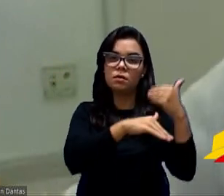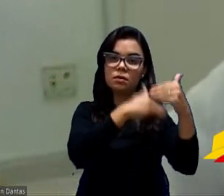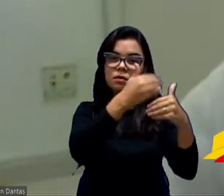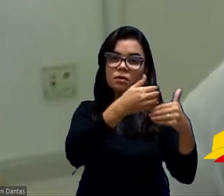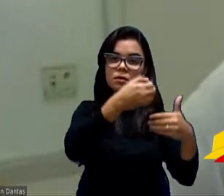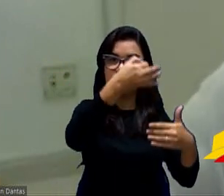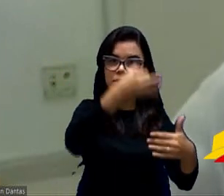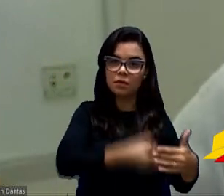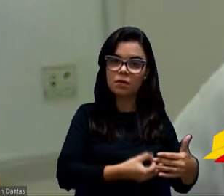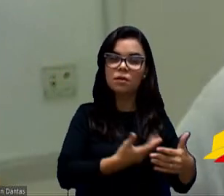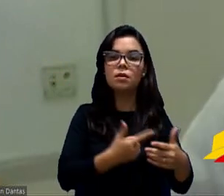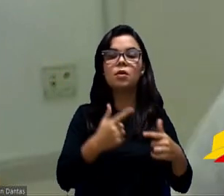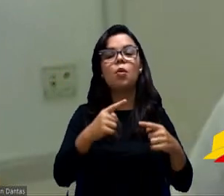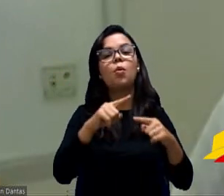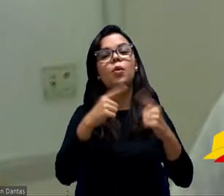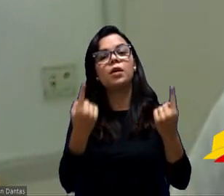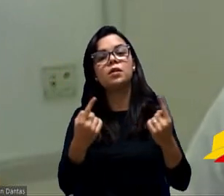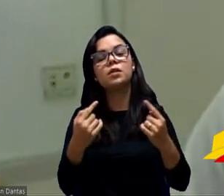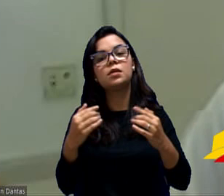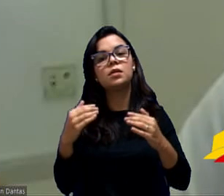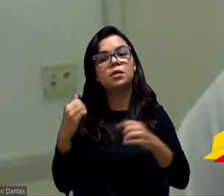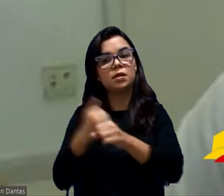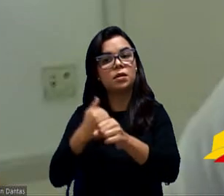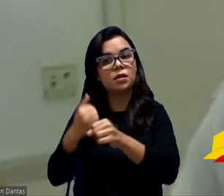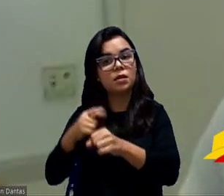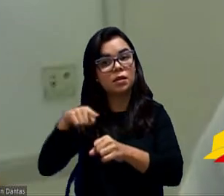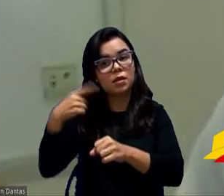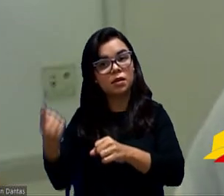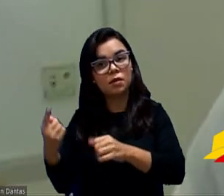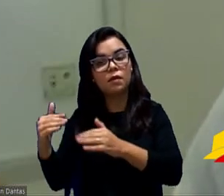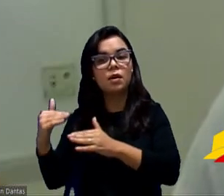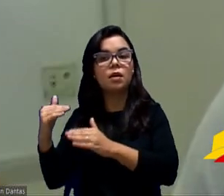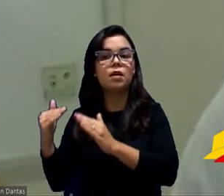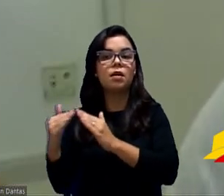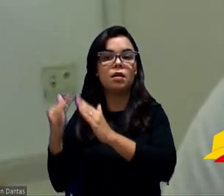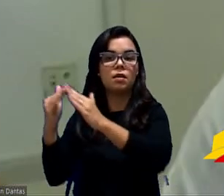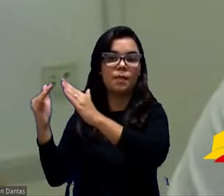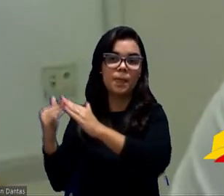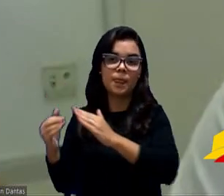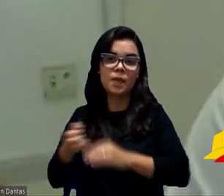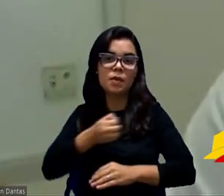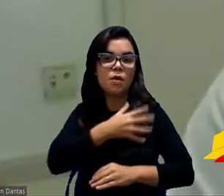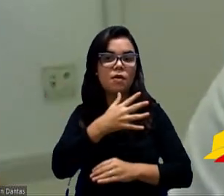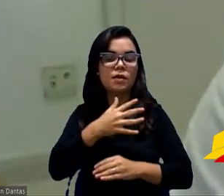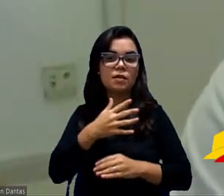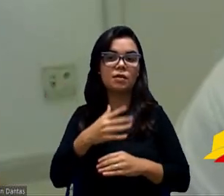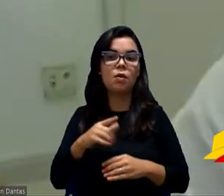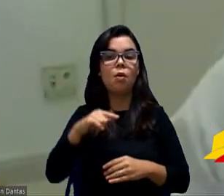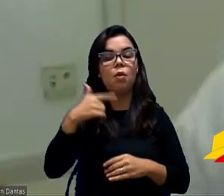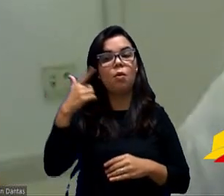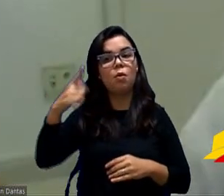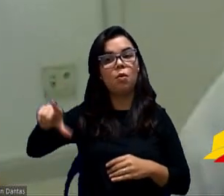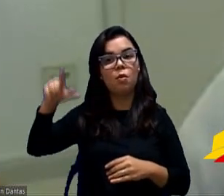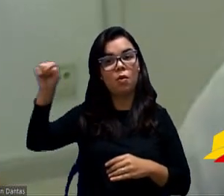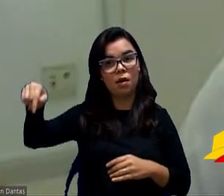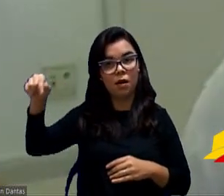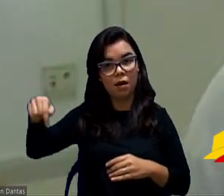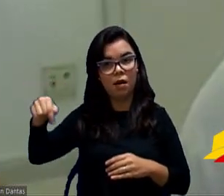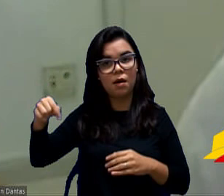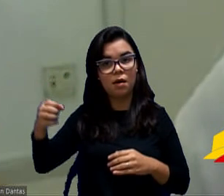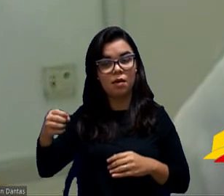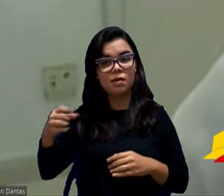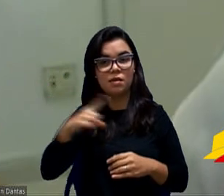novos bairros e novas casas onde ali se existiam essas favelas, né? Para quê? Para que eles não voltem para lá,